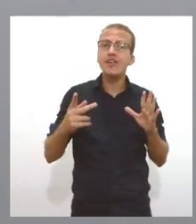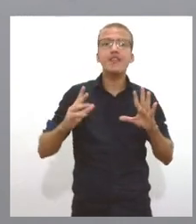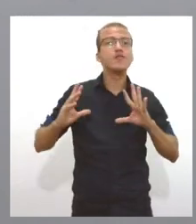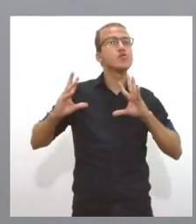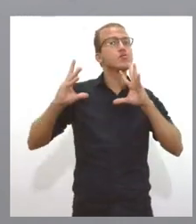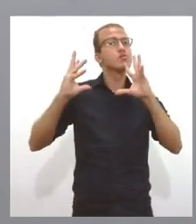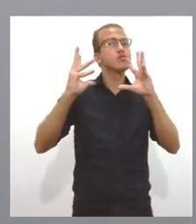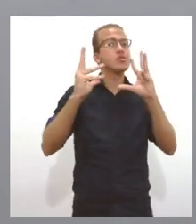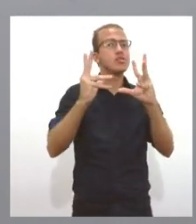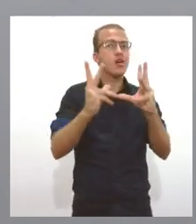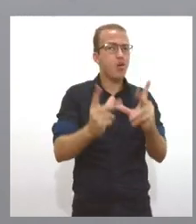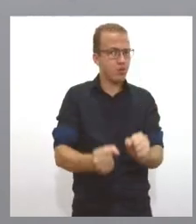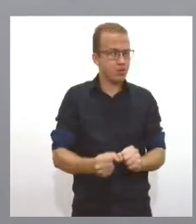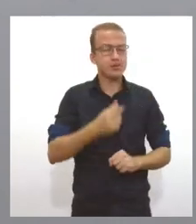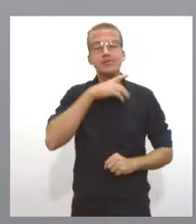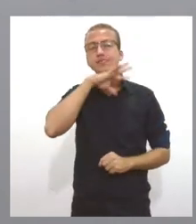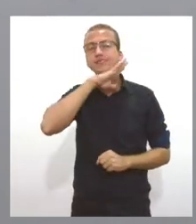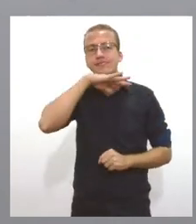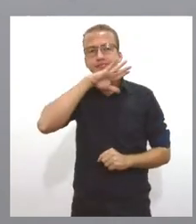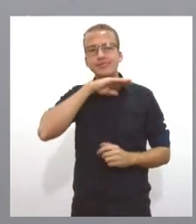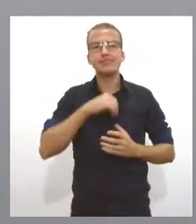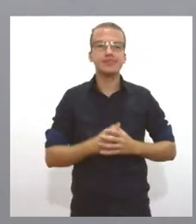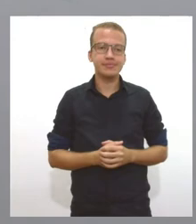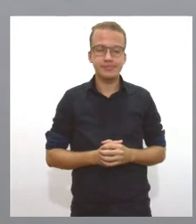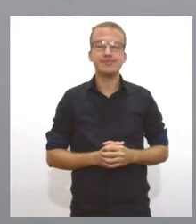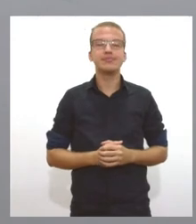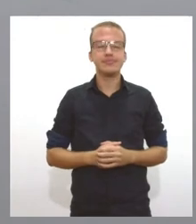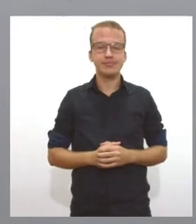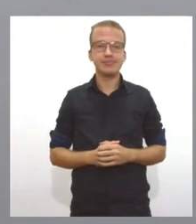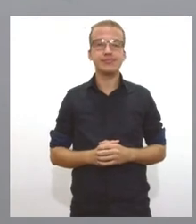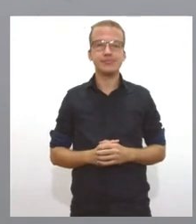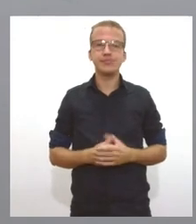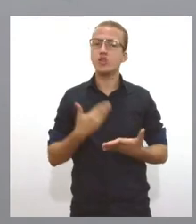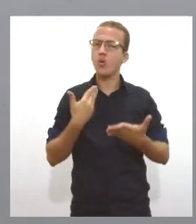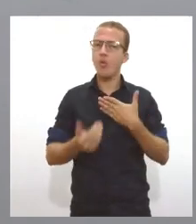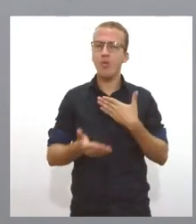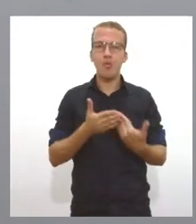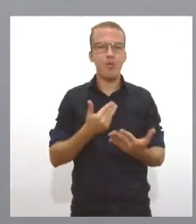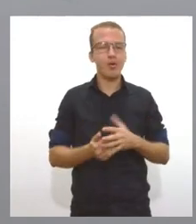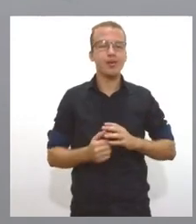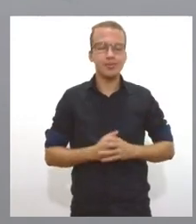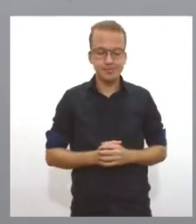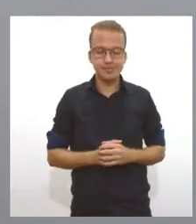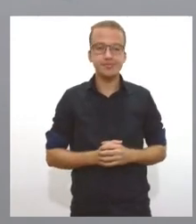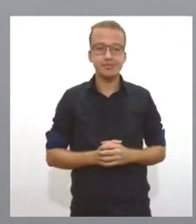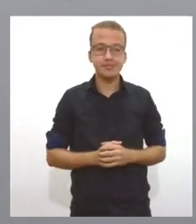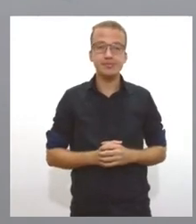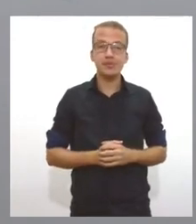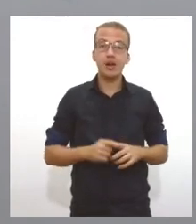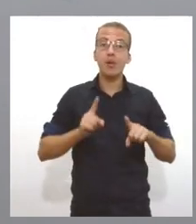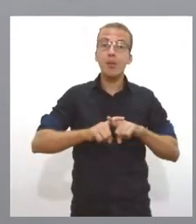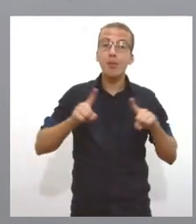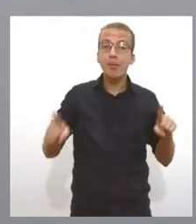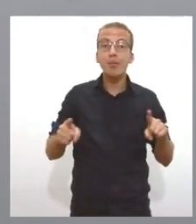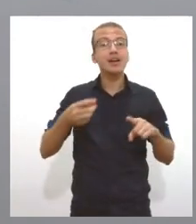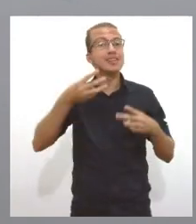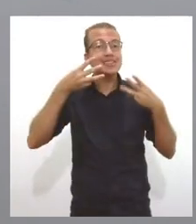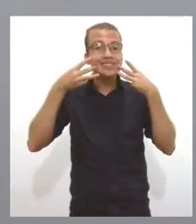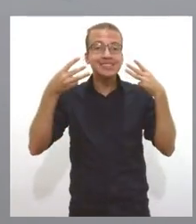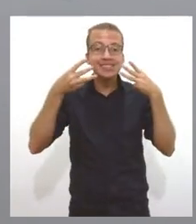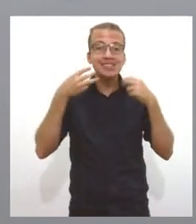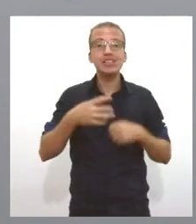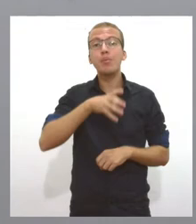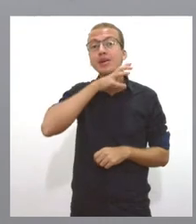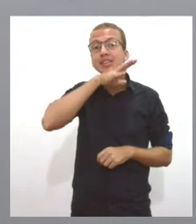os animais indistintamente. O que acontece com cães e gatos é que houve uma